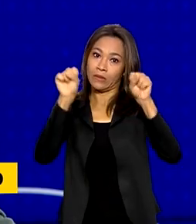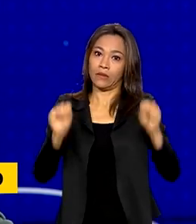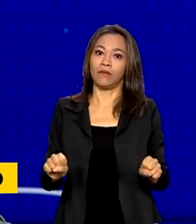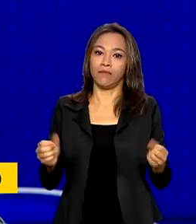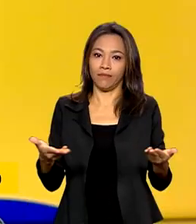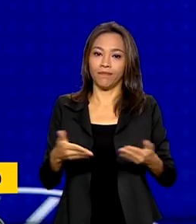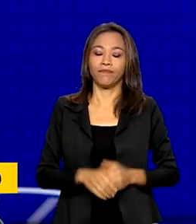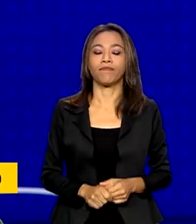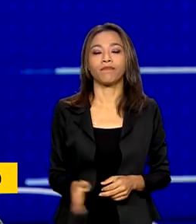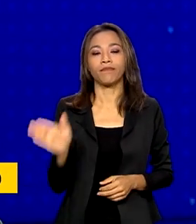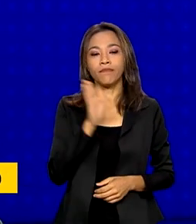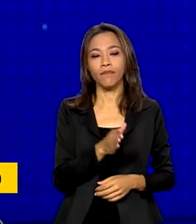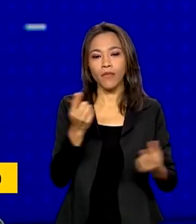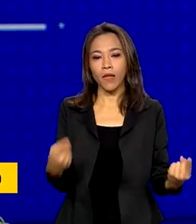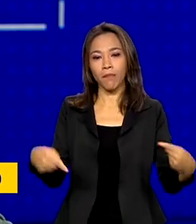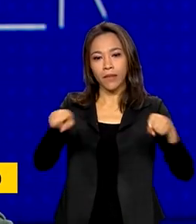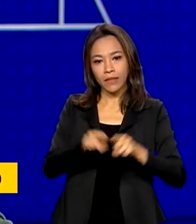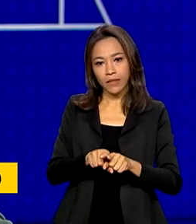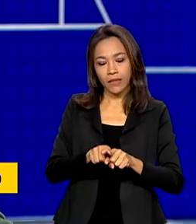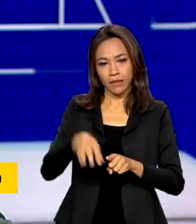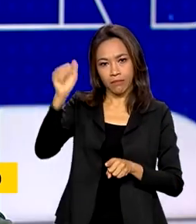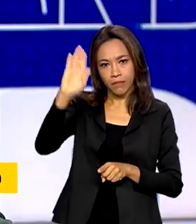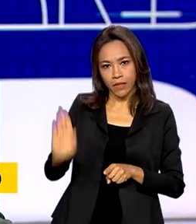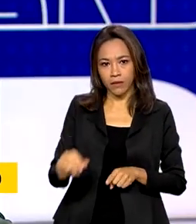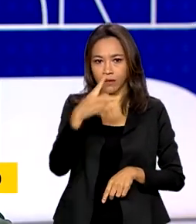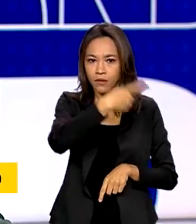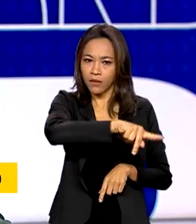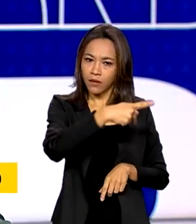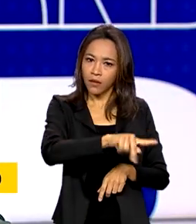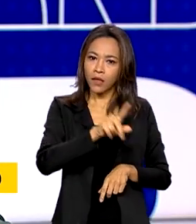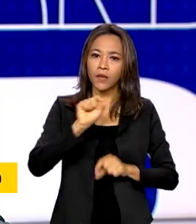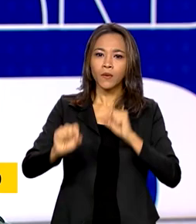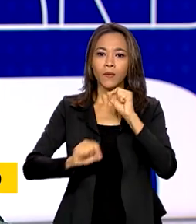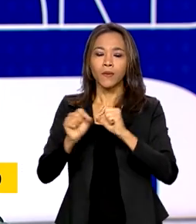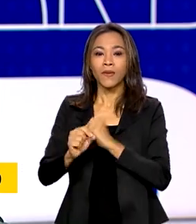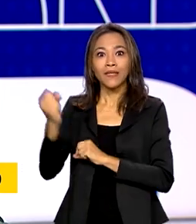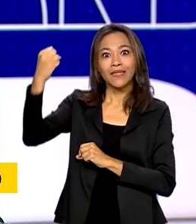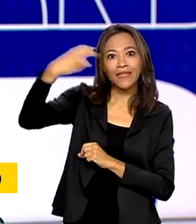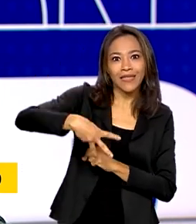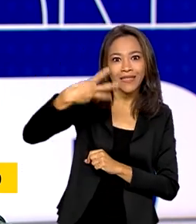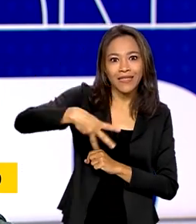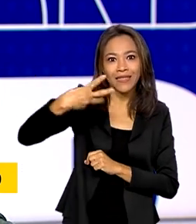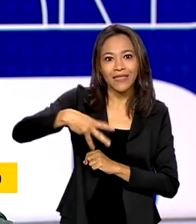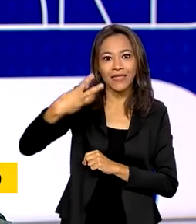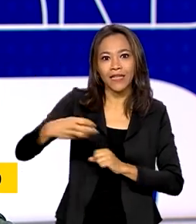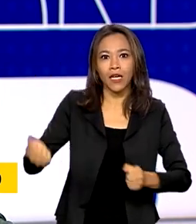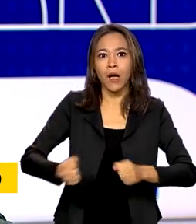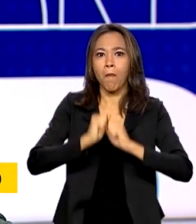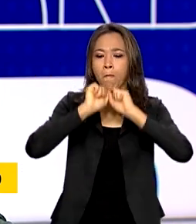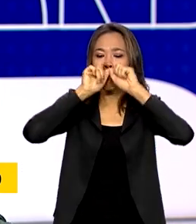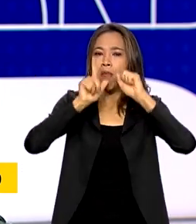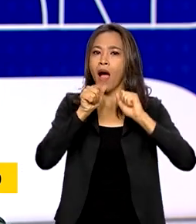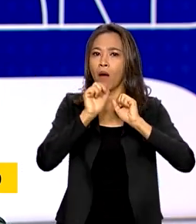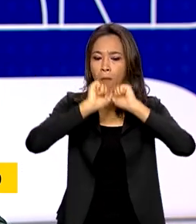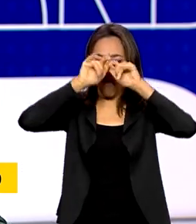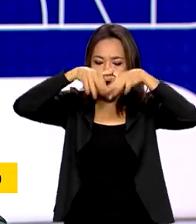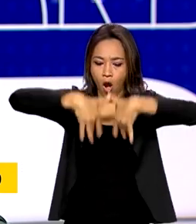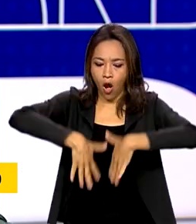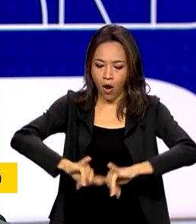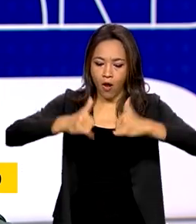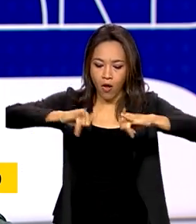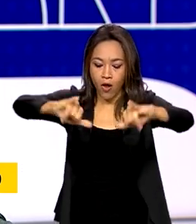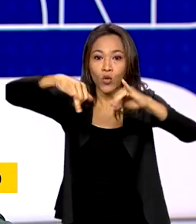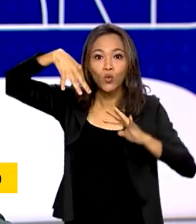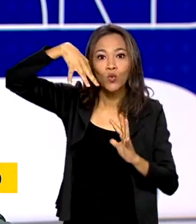A parceria entre Brasil e Paraguai, que resultou na terceira maior hidrelétrica do mundo e a maior do Hemisfério Sul,